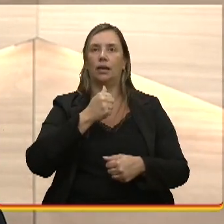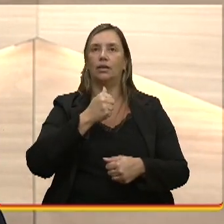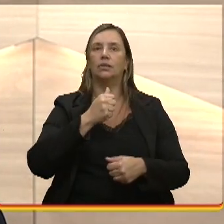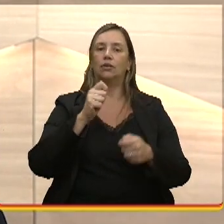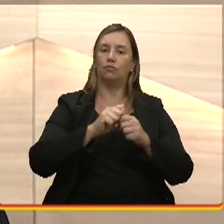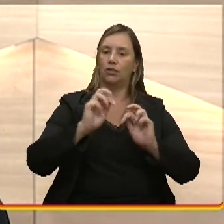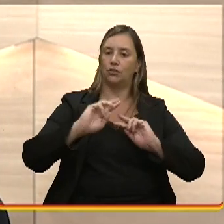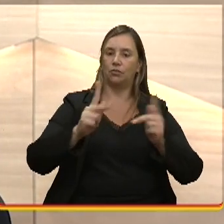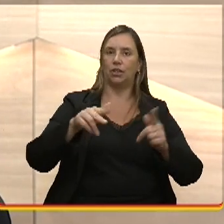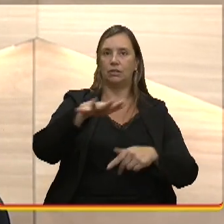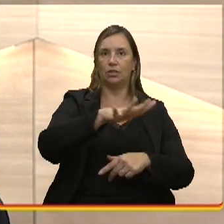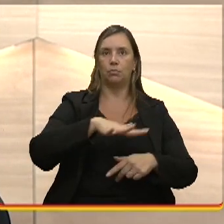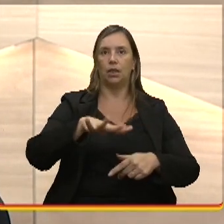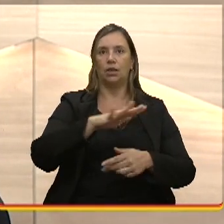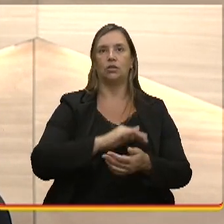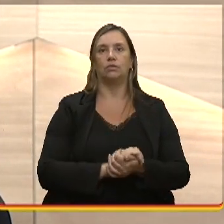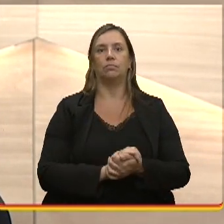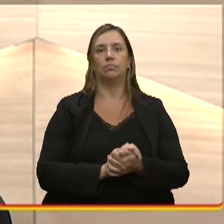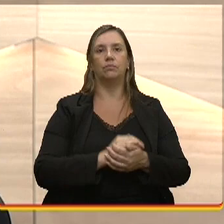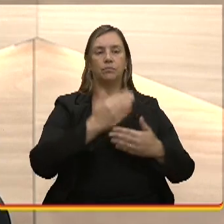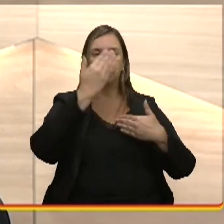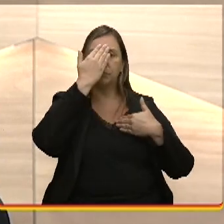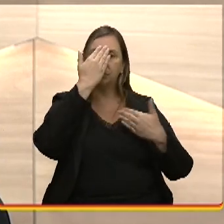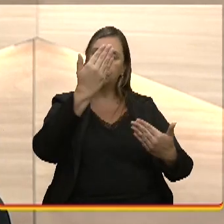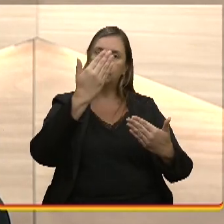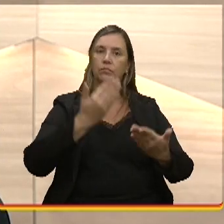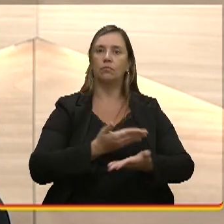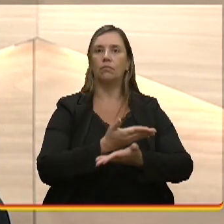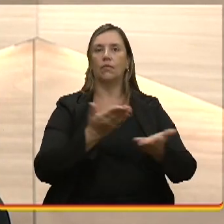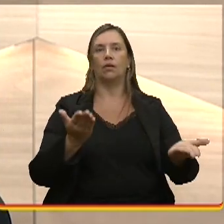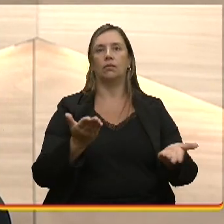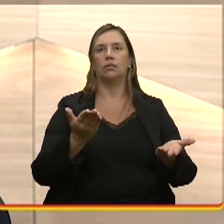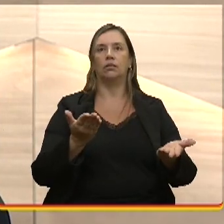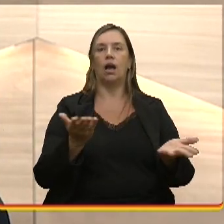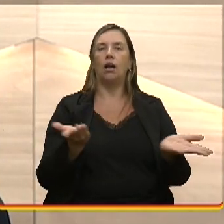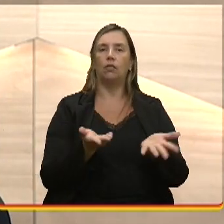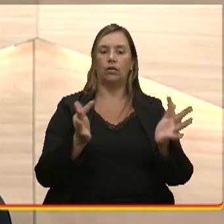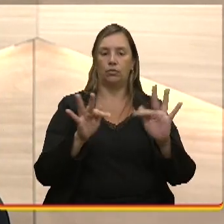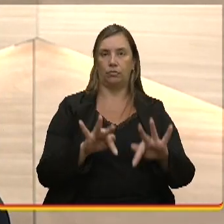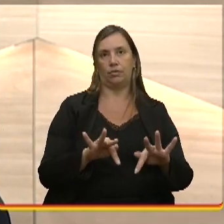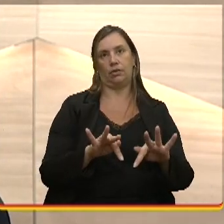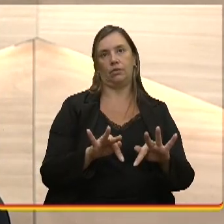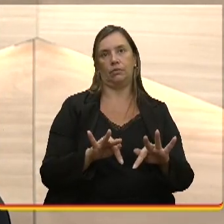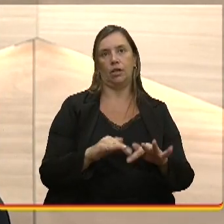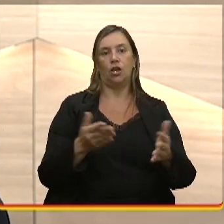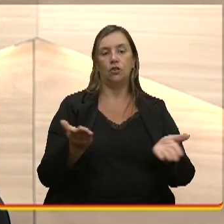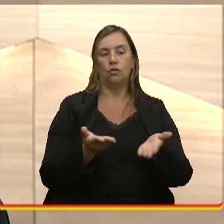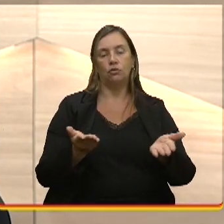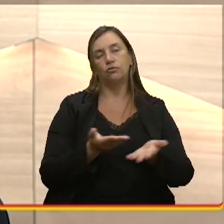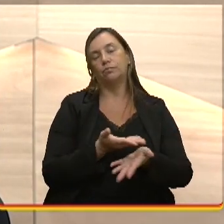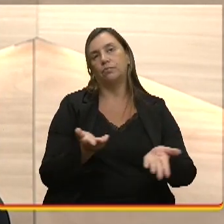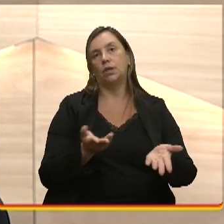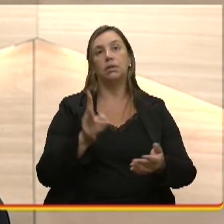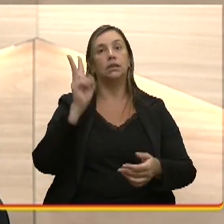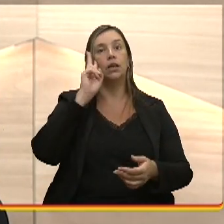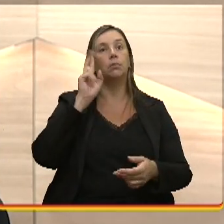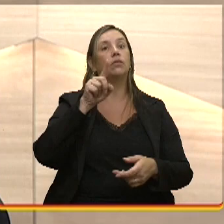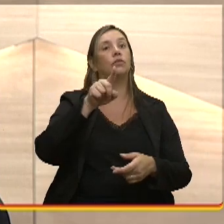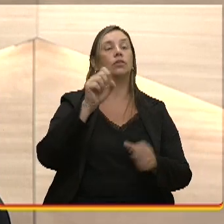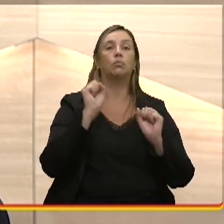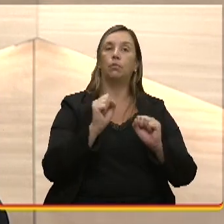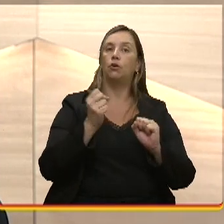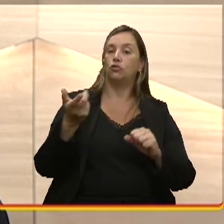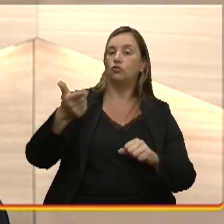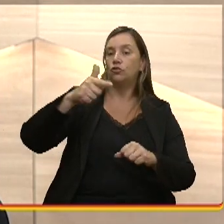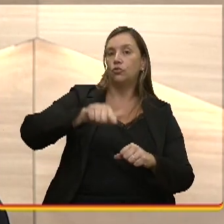seu ambiente. Eu quero agradecer a vocês, a gente está chegando ao fim, e hoje a gente fica por aqui, mas lembrando que você pode rever,